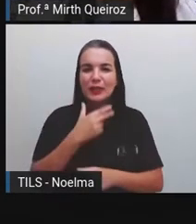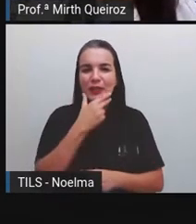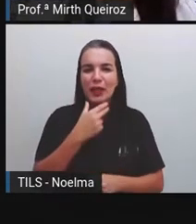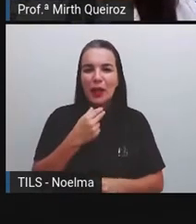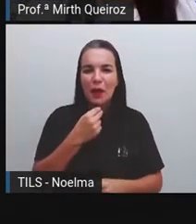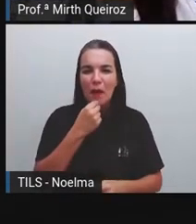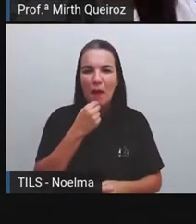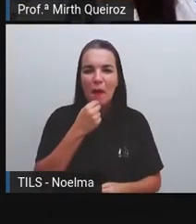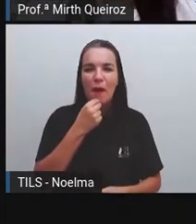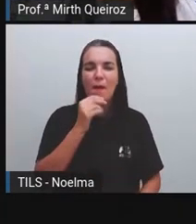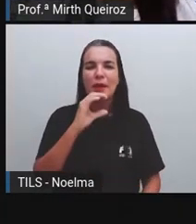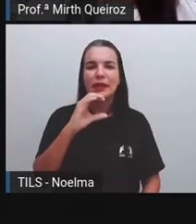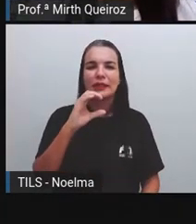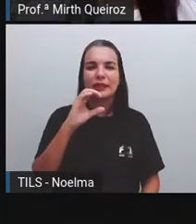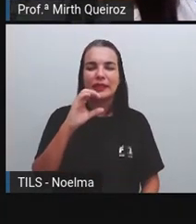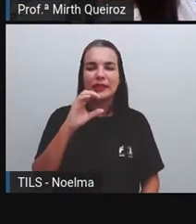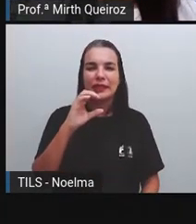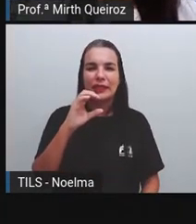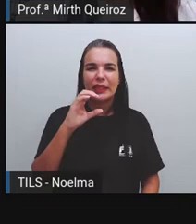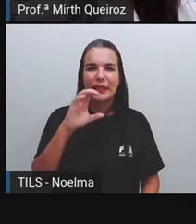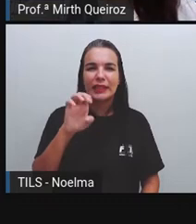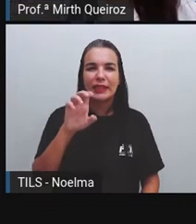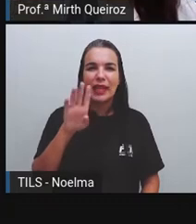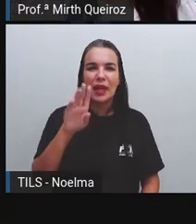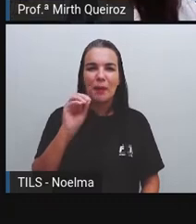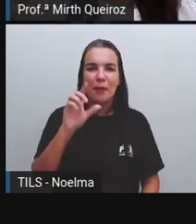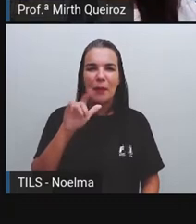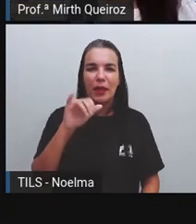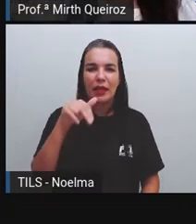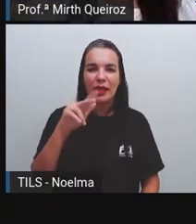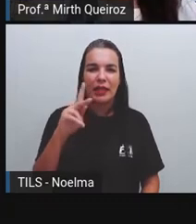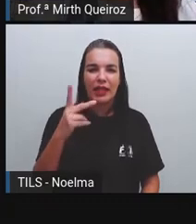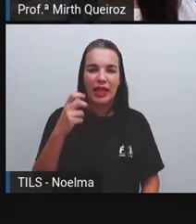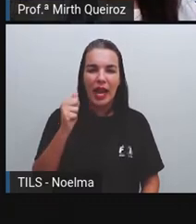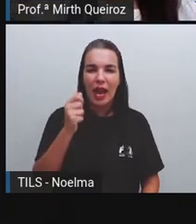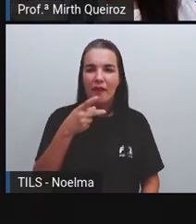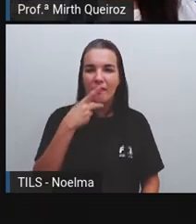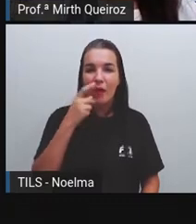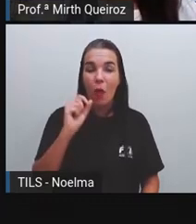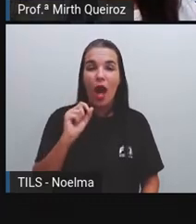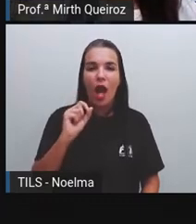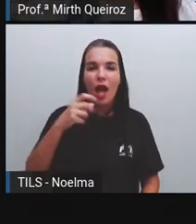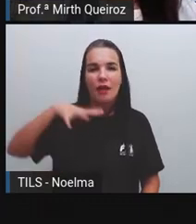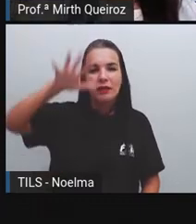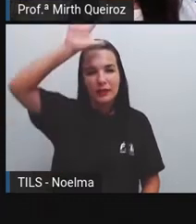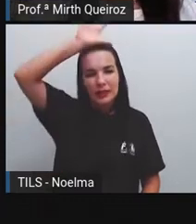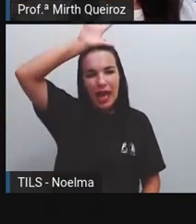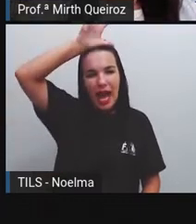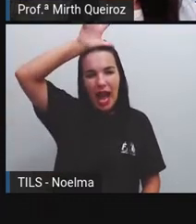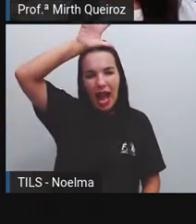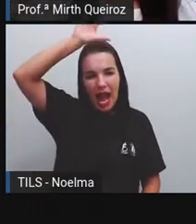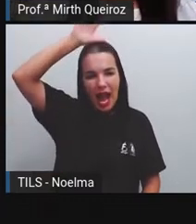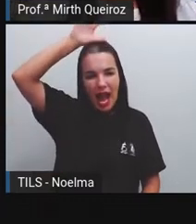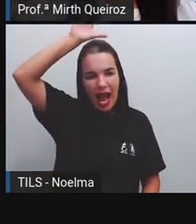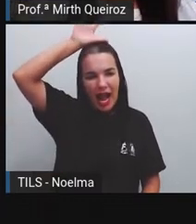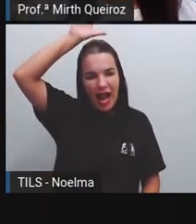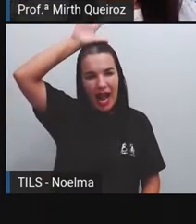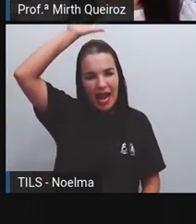assemelham muito aos personagens que a gente vê hoje. A forma de falar, educação, em relação à presença do L,